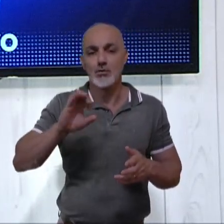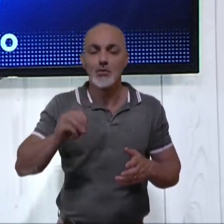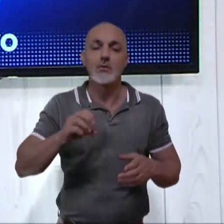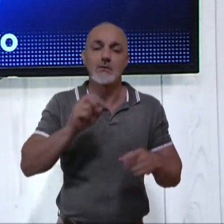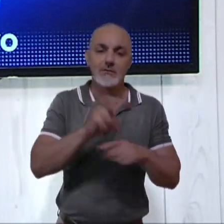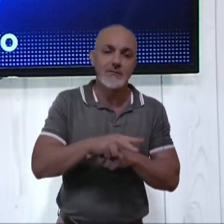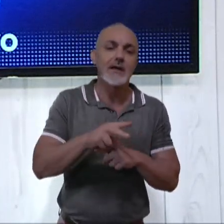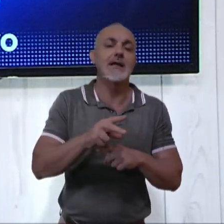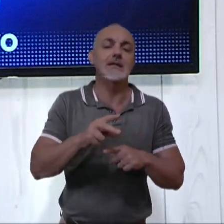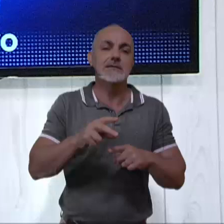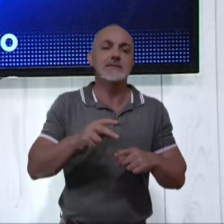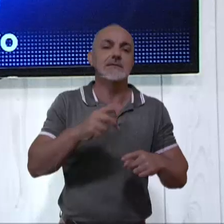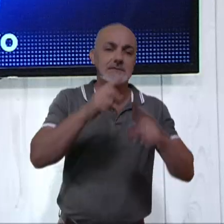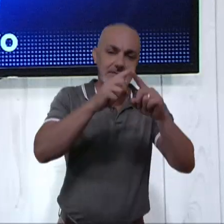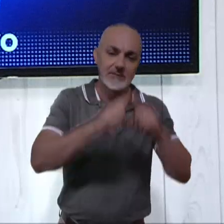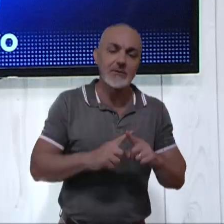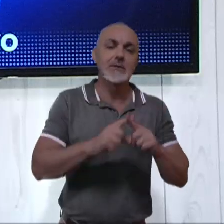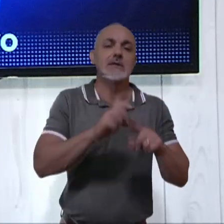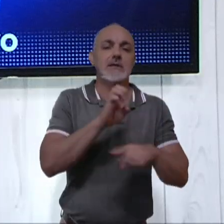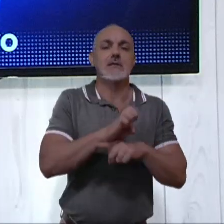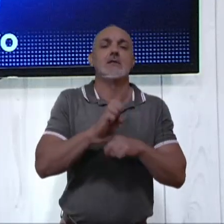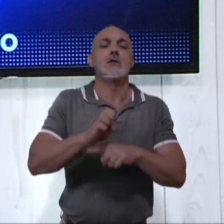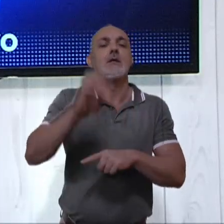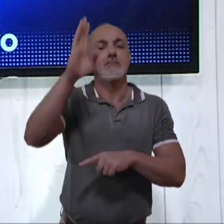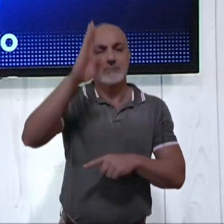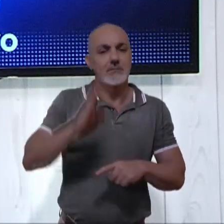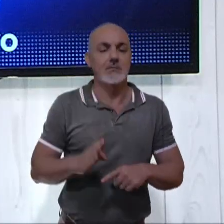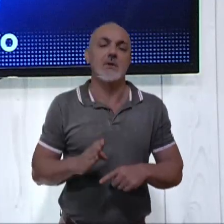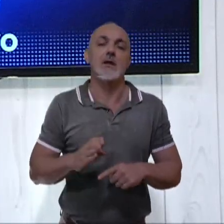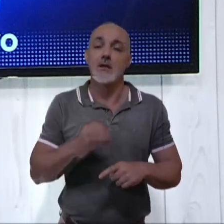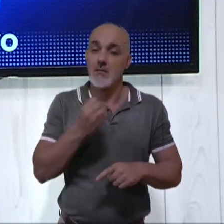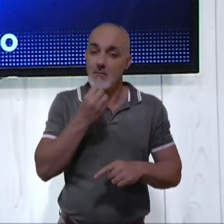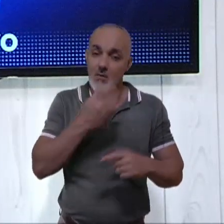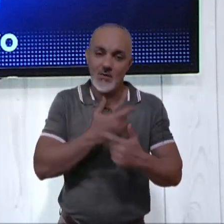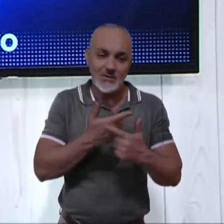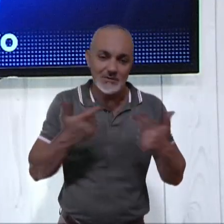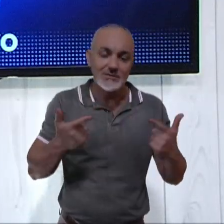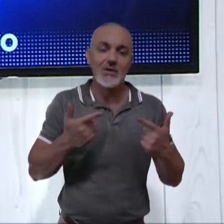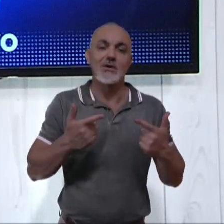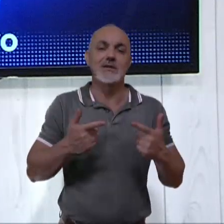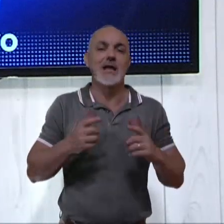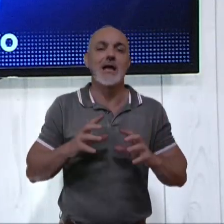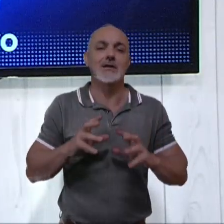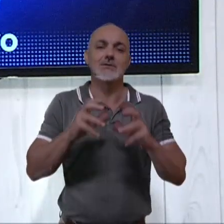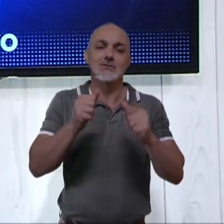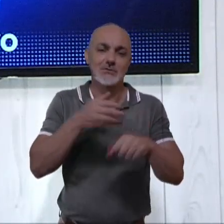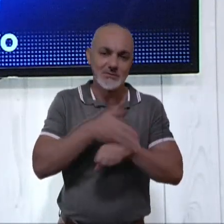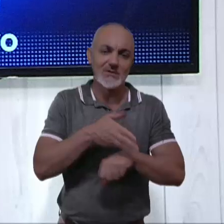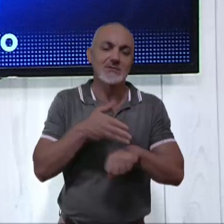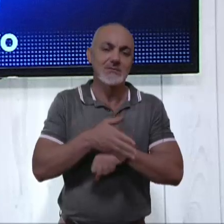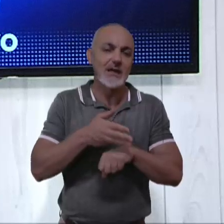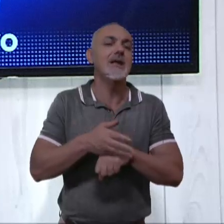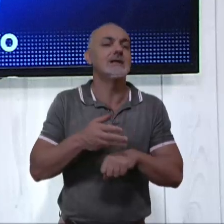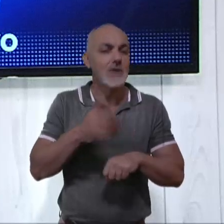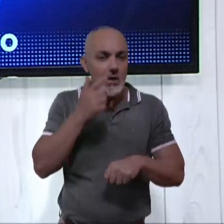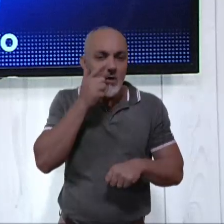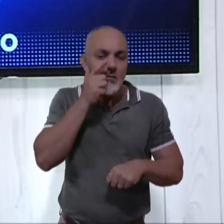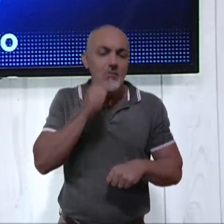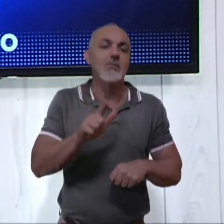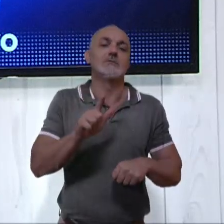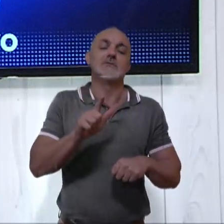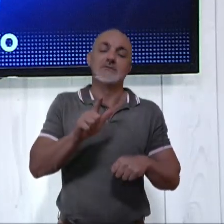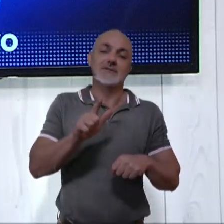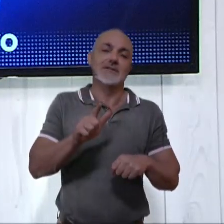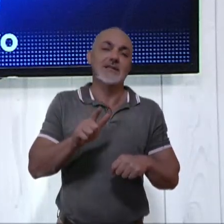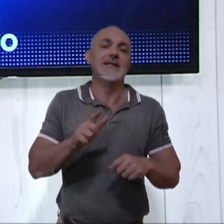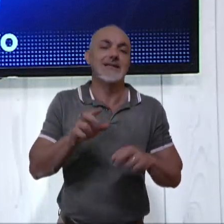para campeonatos estaduais e nacionais. Então, gente deseja uma boa sorte para todos os nossos atletas que venham muitas classificações e